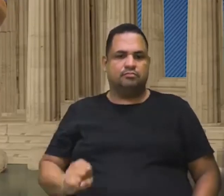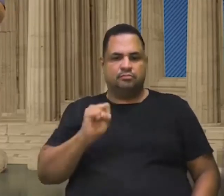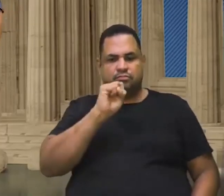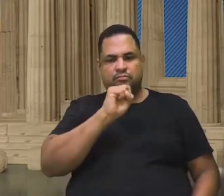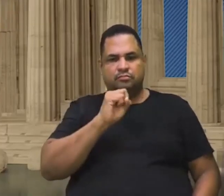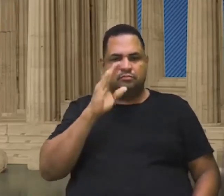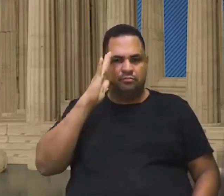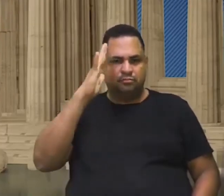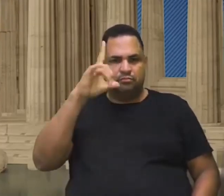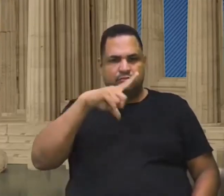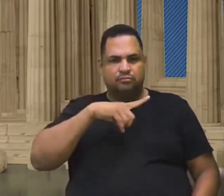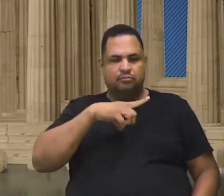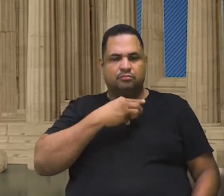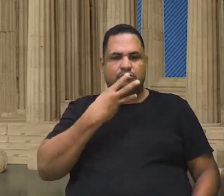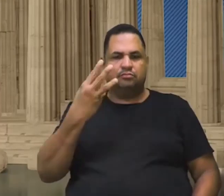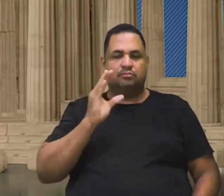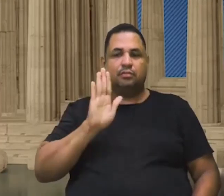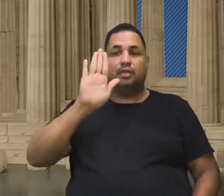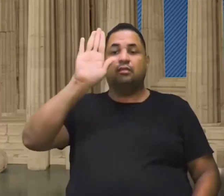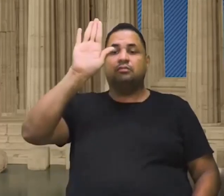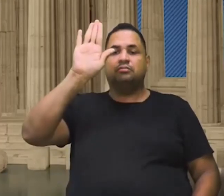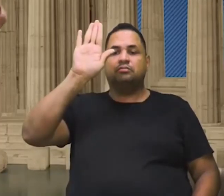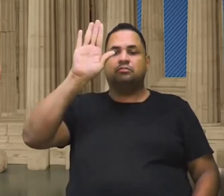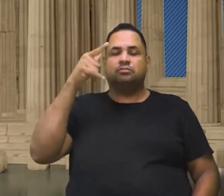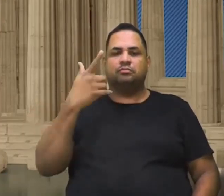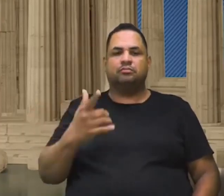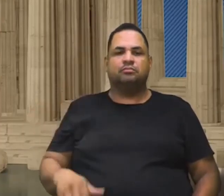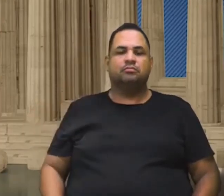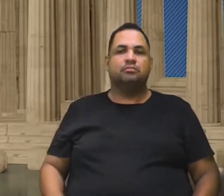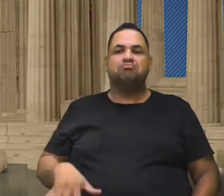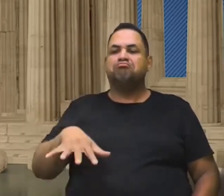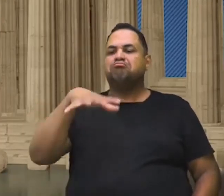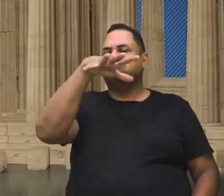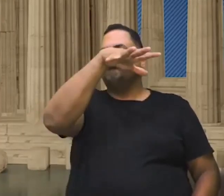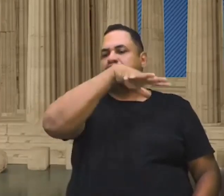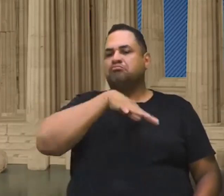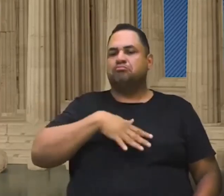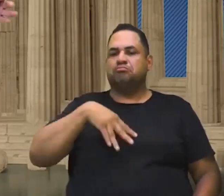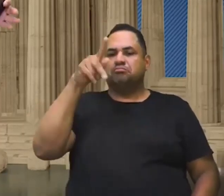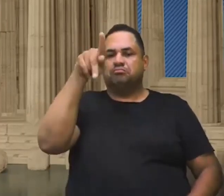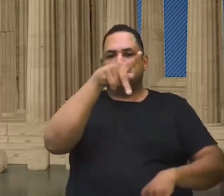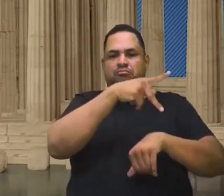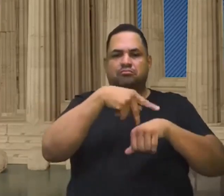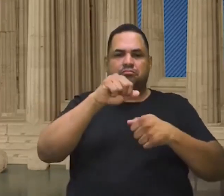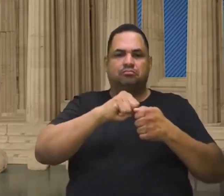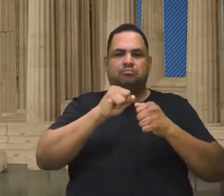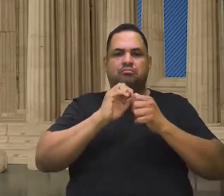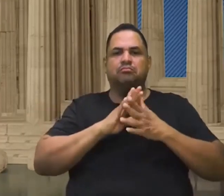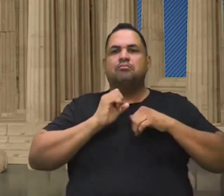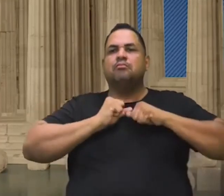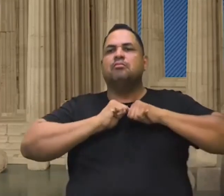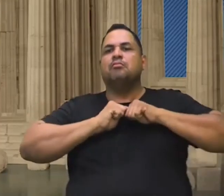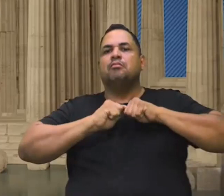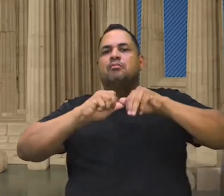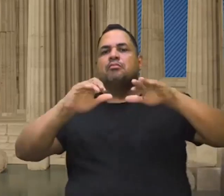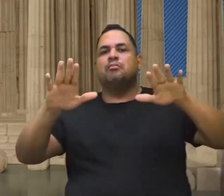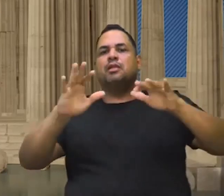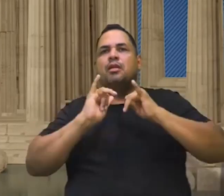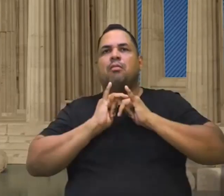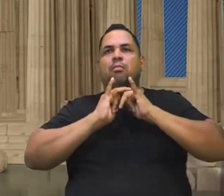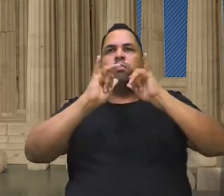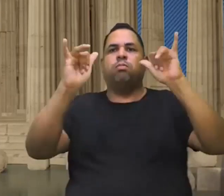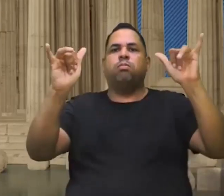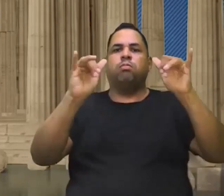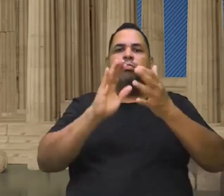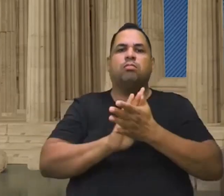tinham três candidatos, em qualquer lugar do país. Foram fazer campanha. Um fez essa promessa